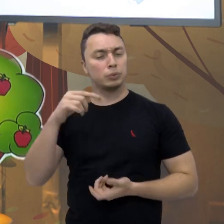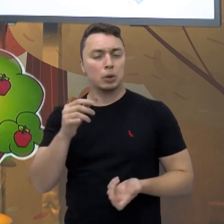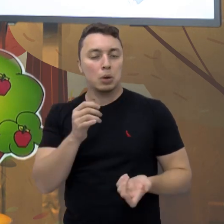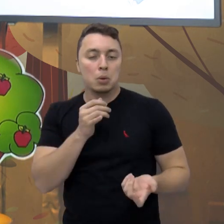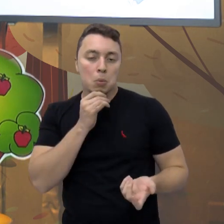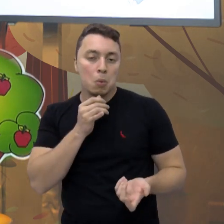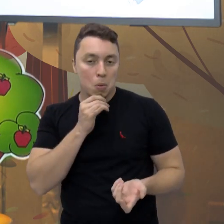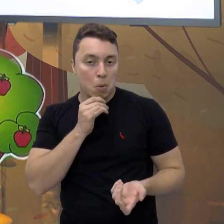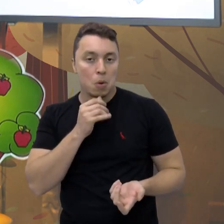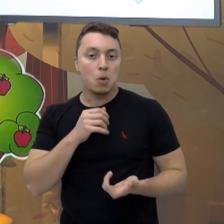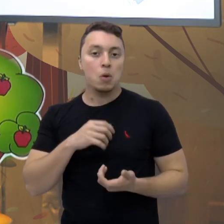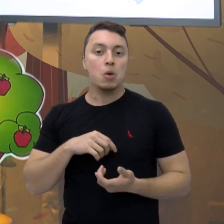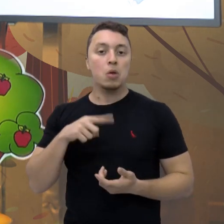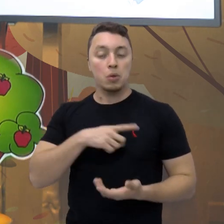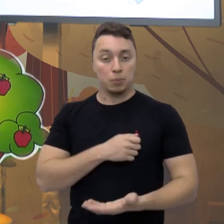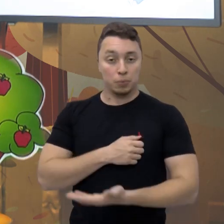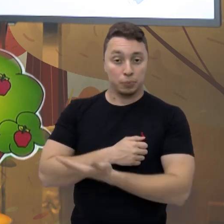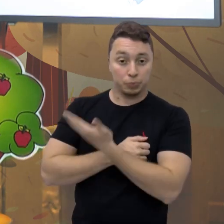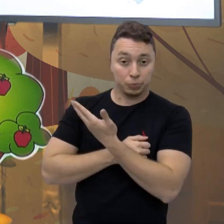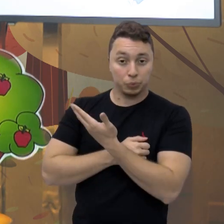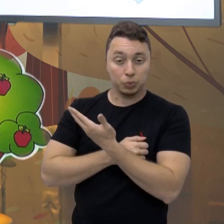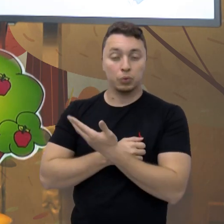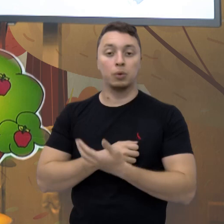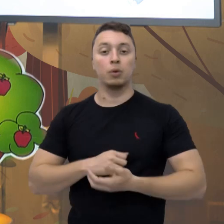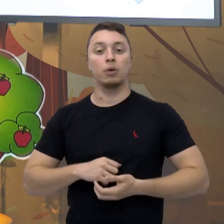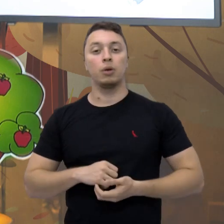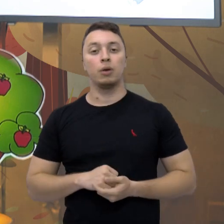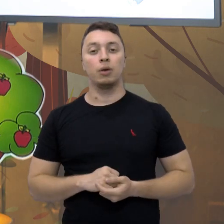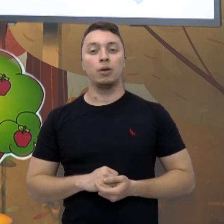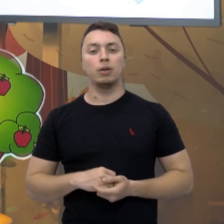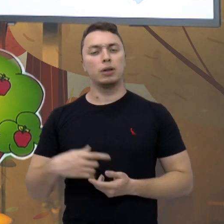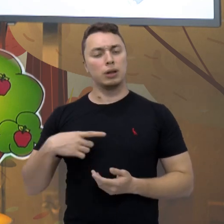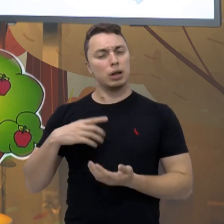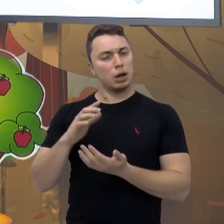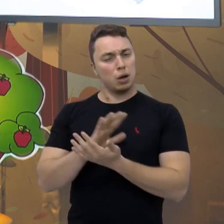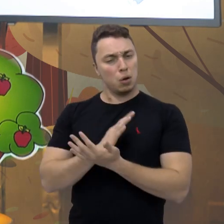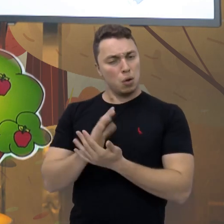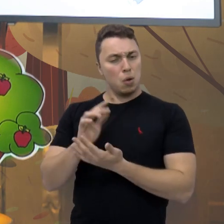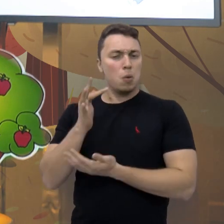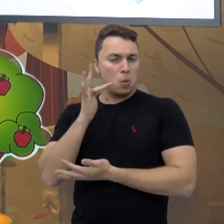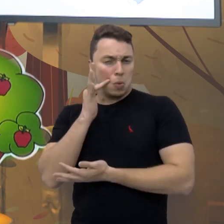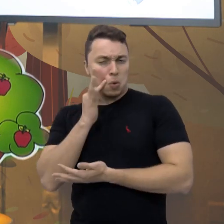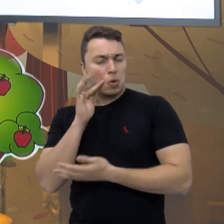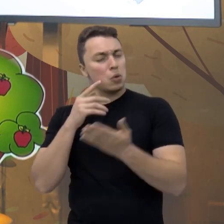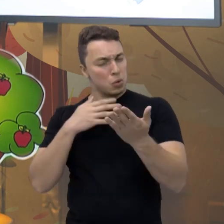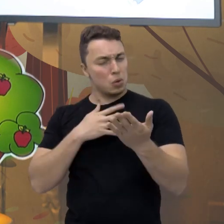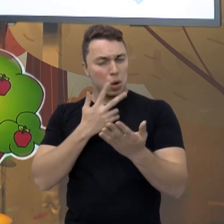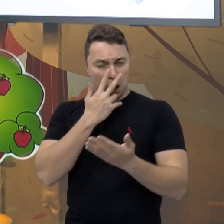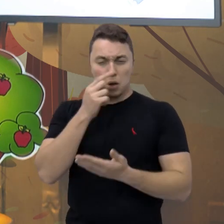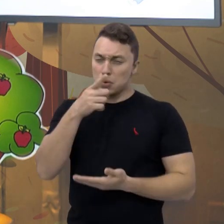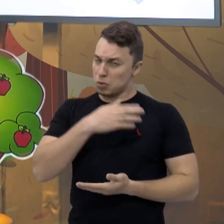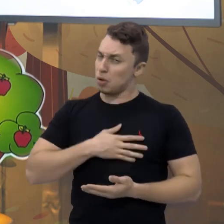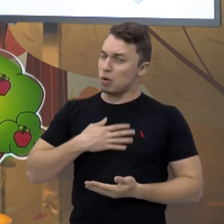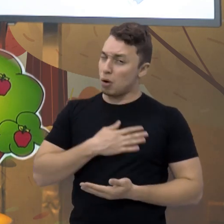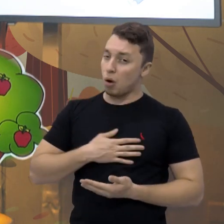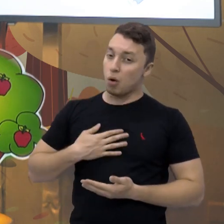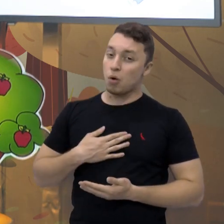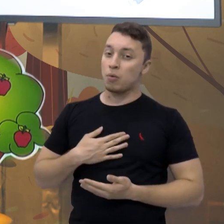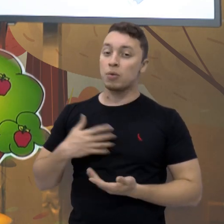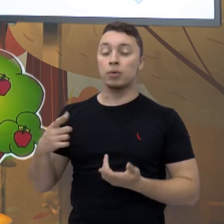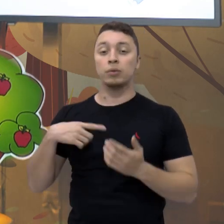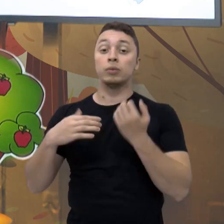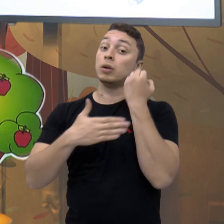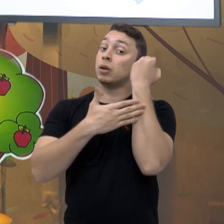por exemplo. Aqui nessa seixa de frutas que eu trouxe para vocês, nós temos algumas frutas aqui que eu acho que vocês gostam também. Nós temos o